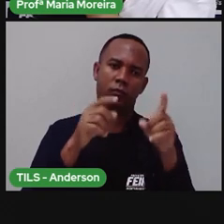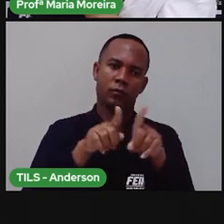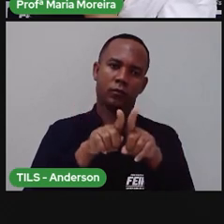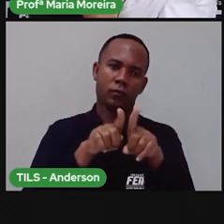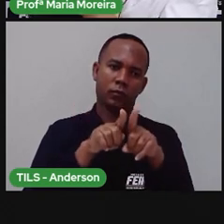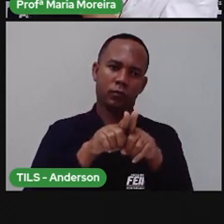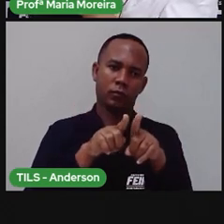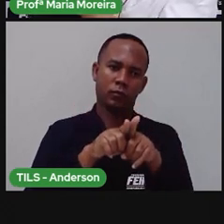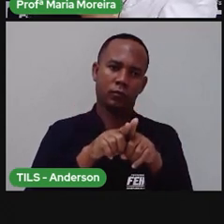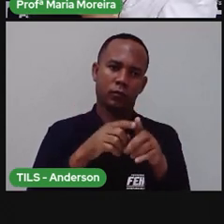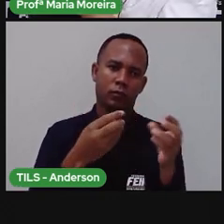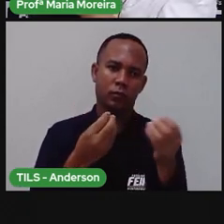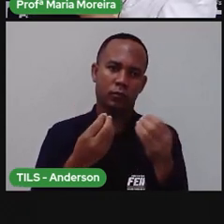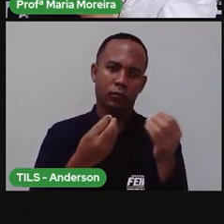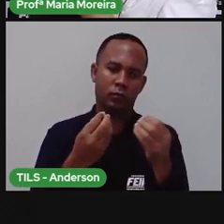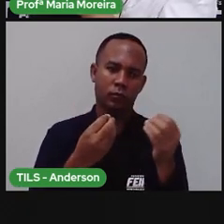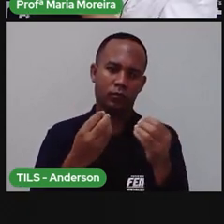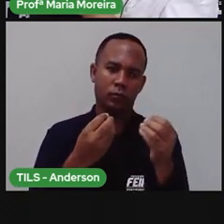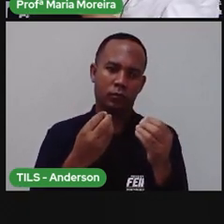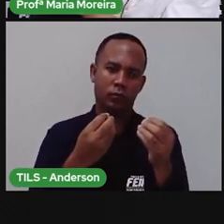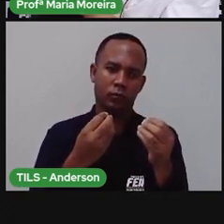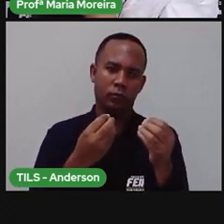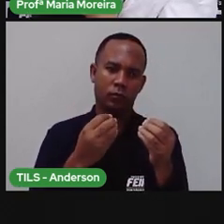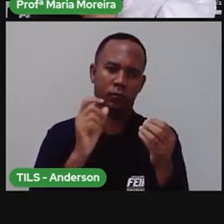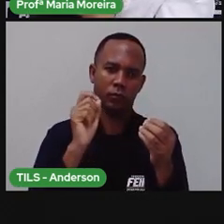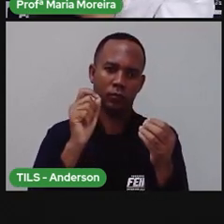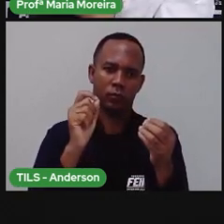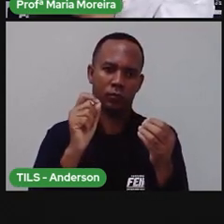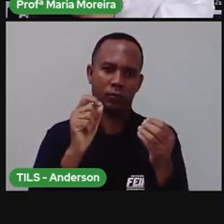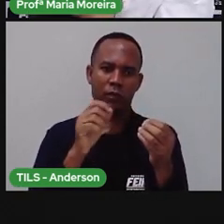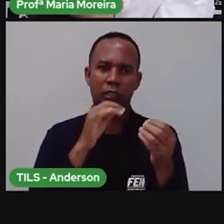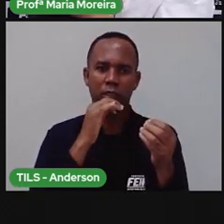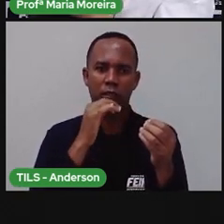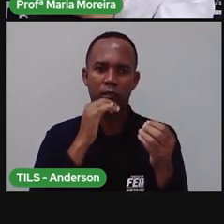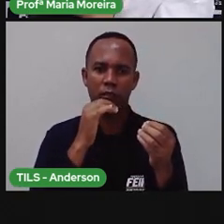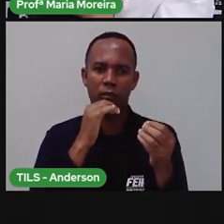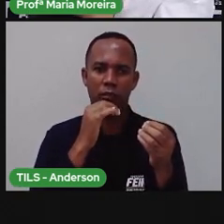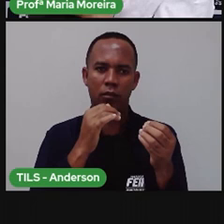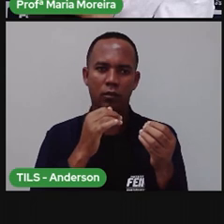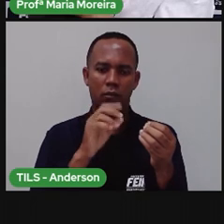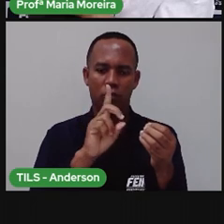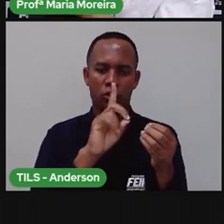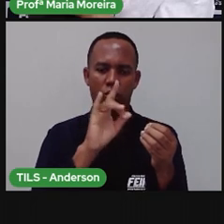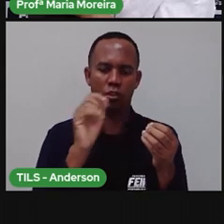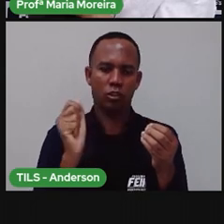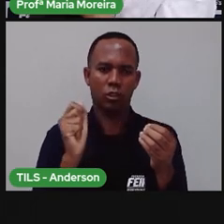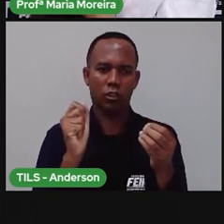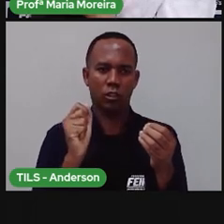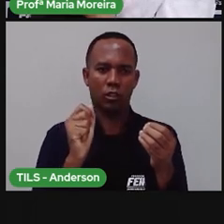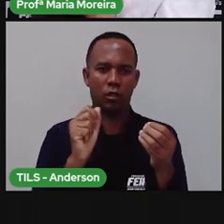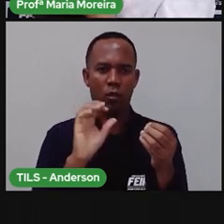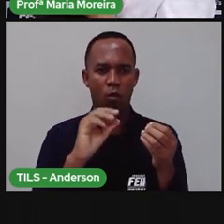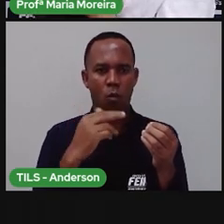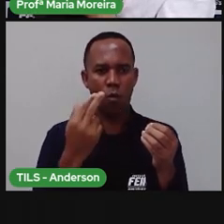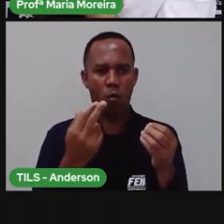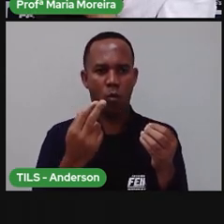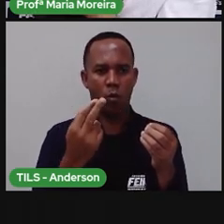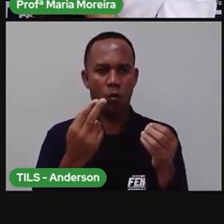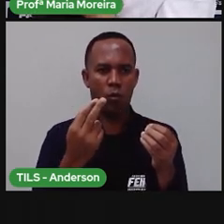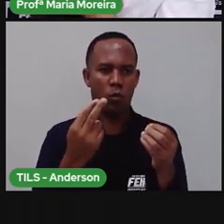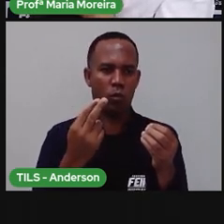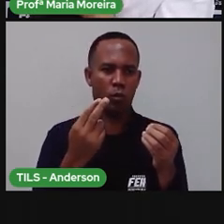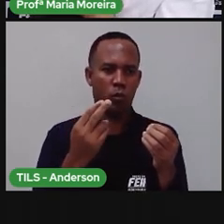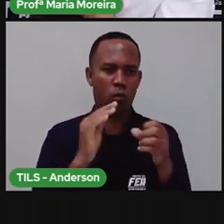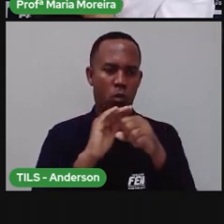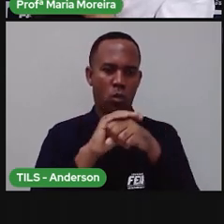está. Então, aqui, onde o sol está chegando, é o quê? Dia. E aqui no fundo, é o quê?